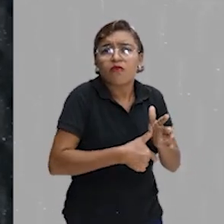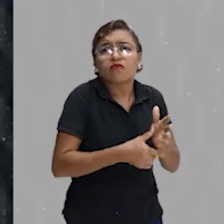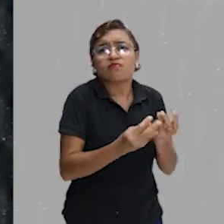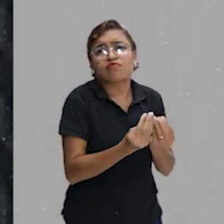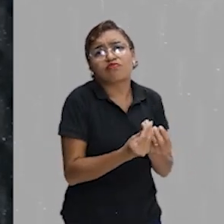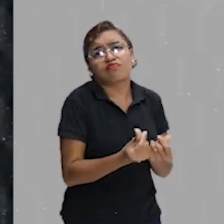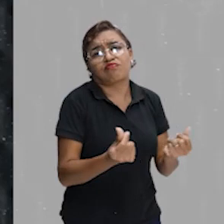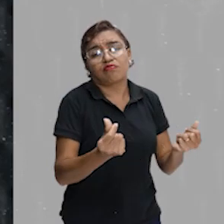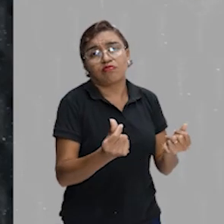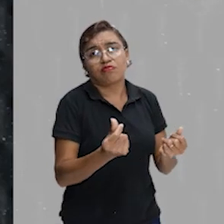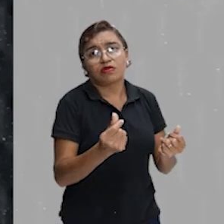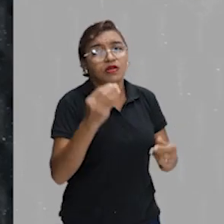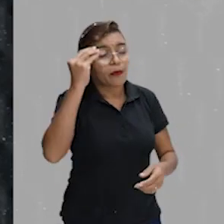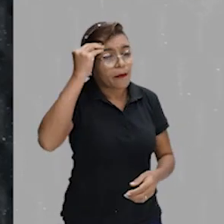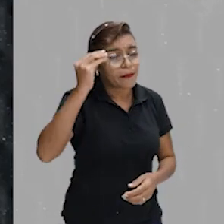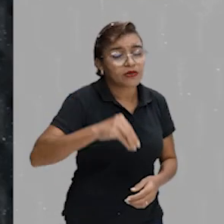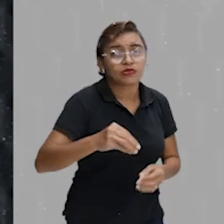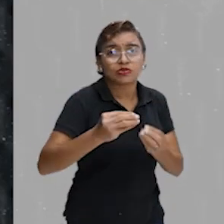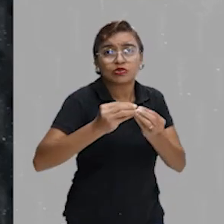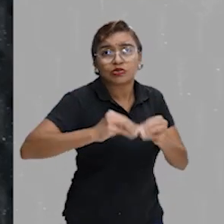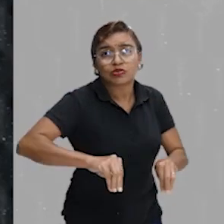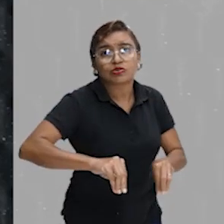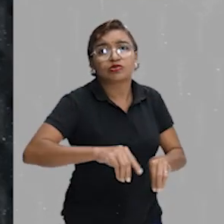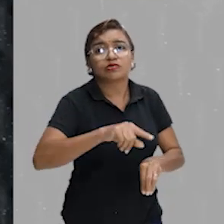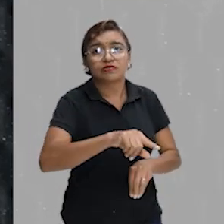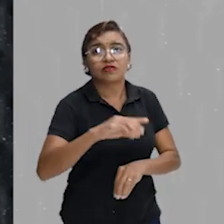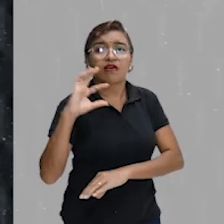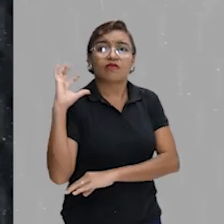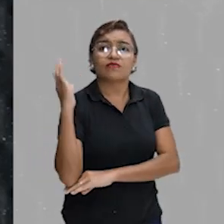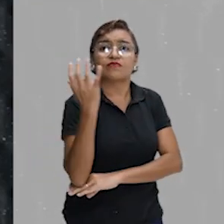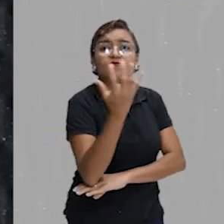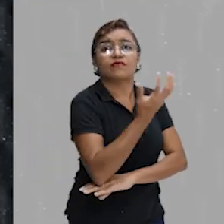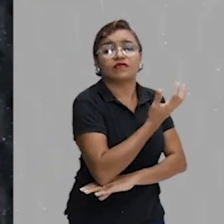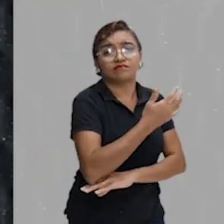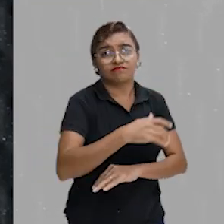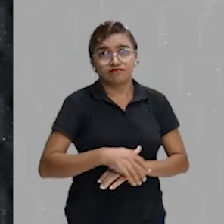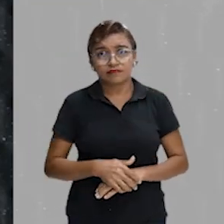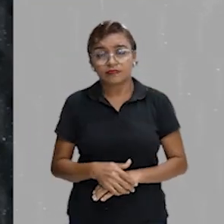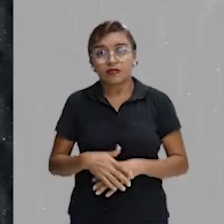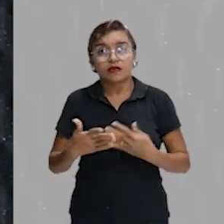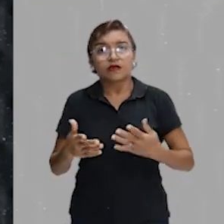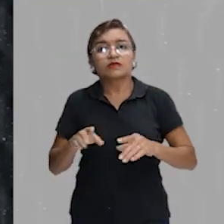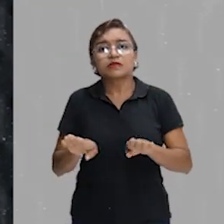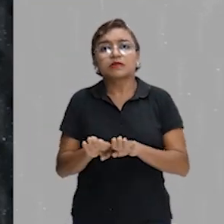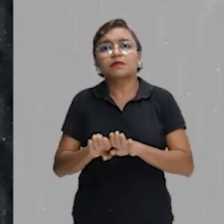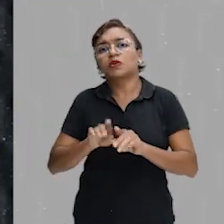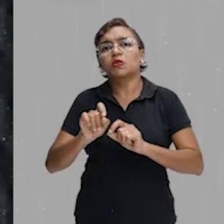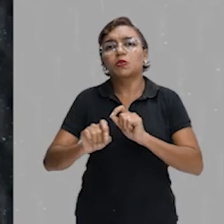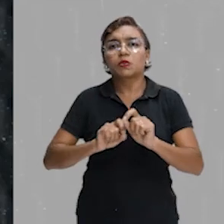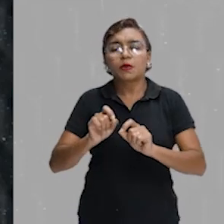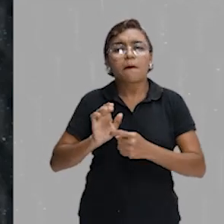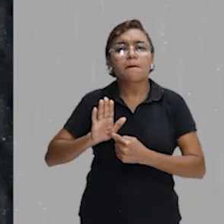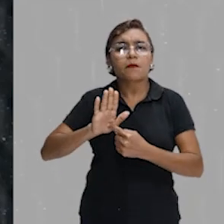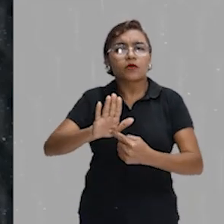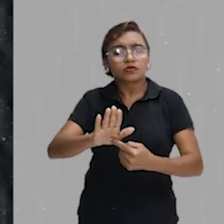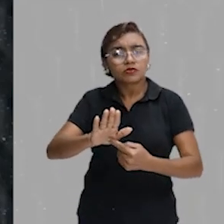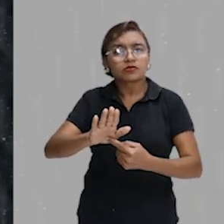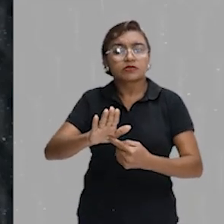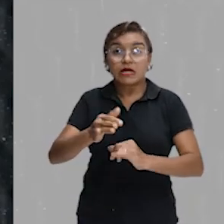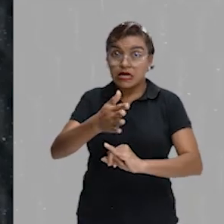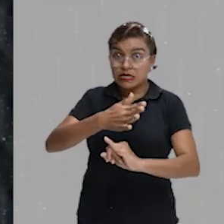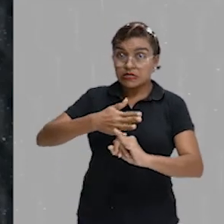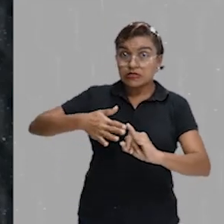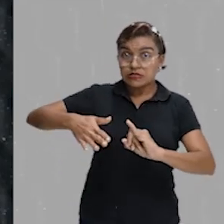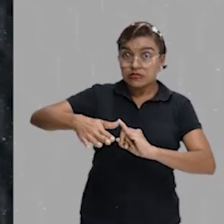prejudica a nossa fauna, a nossa flora. E eu estou me referindo, mostrando para vocês a ilha de